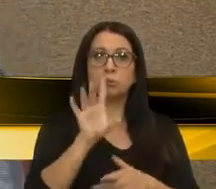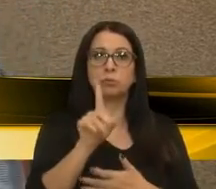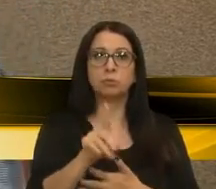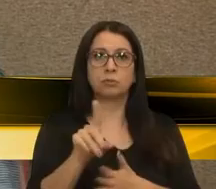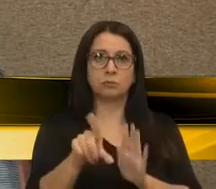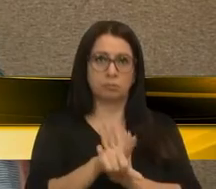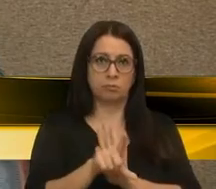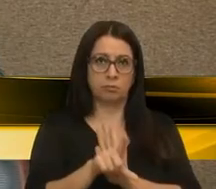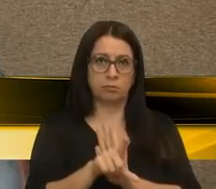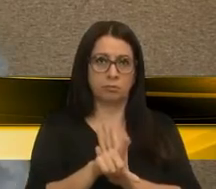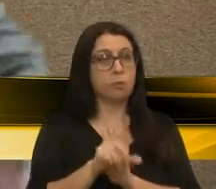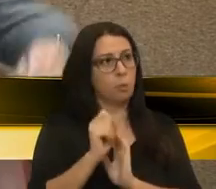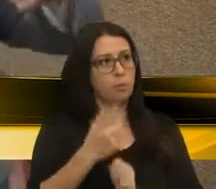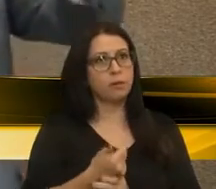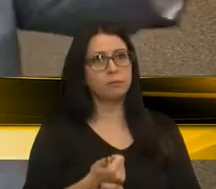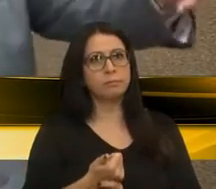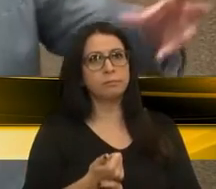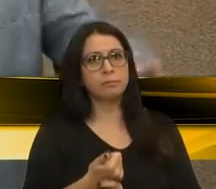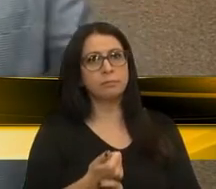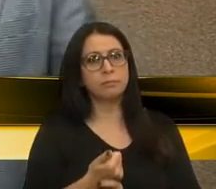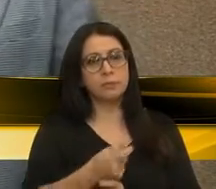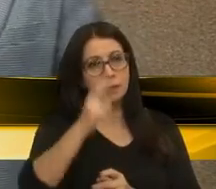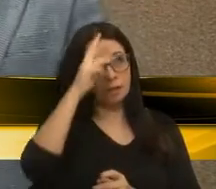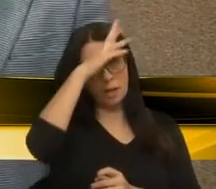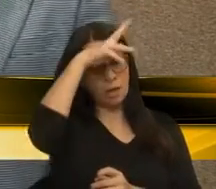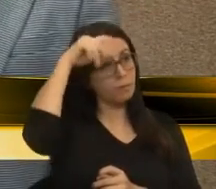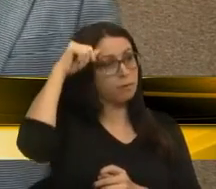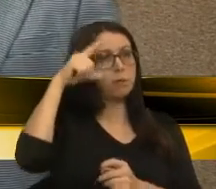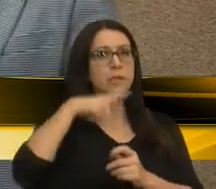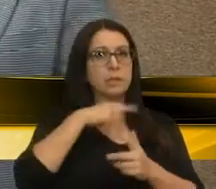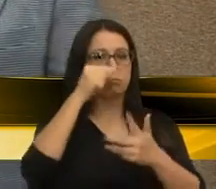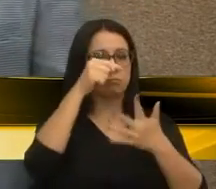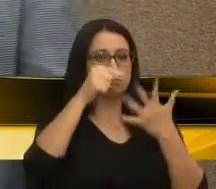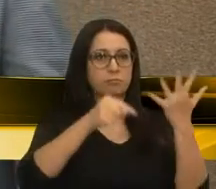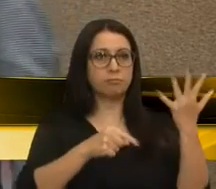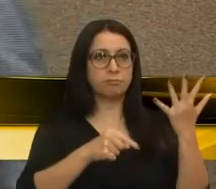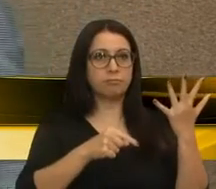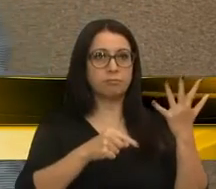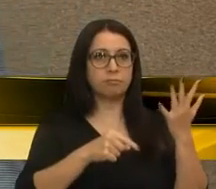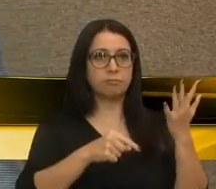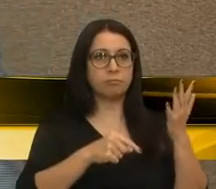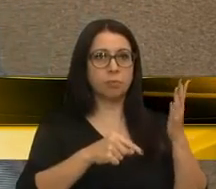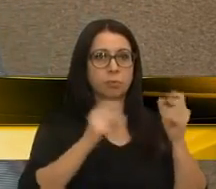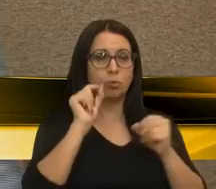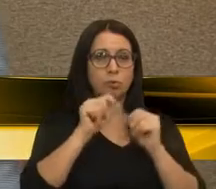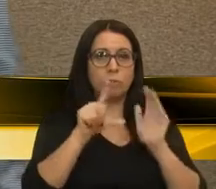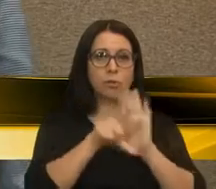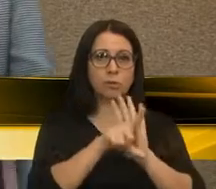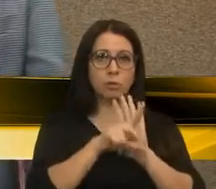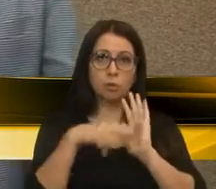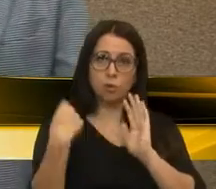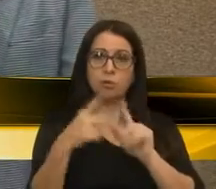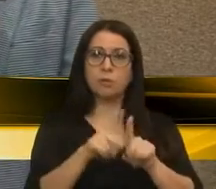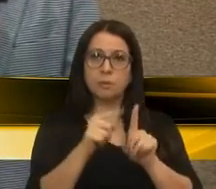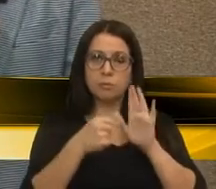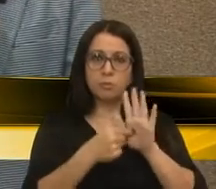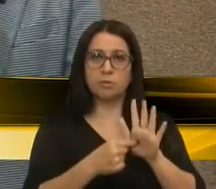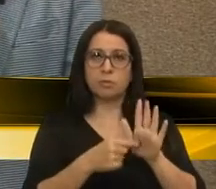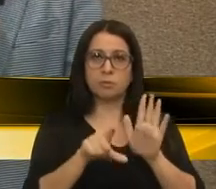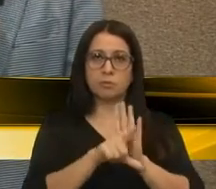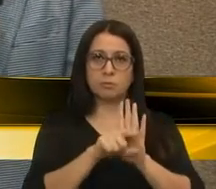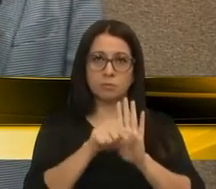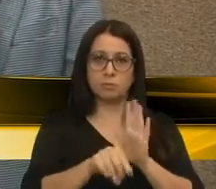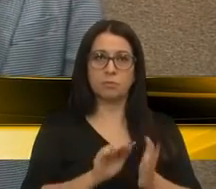lei? Muito bem. A Prefeitura vai trazer outras questões de legislação. Nós também traremos aqui questões de